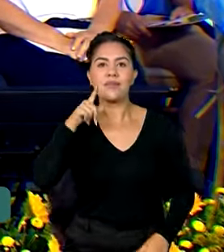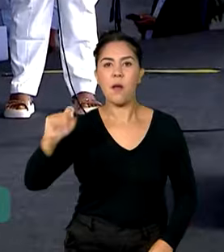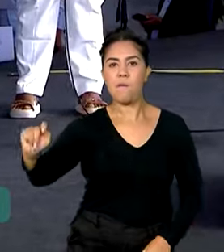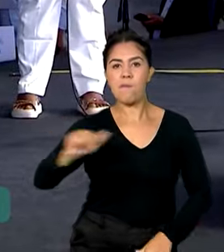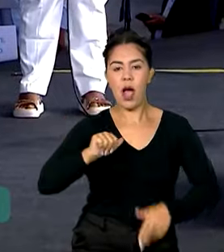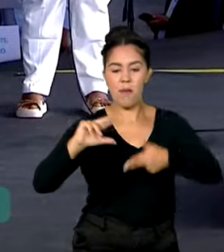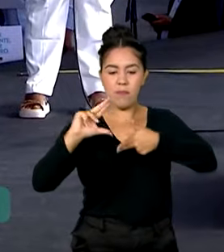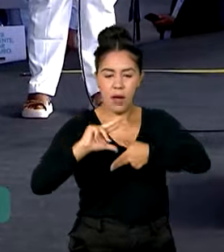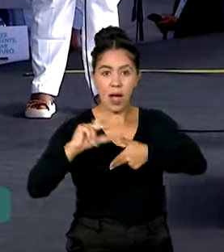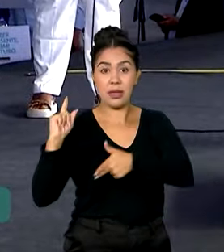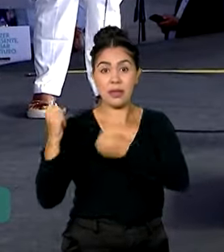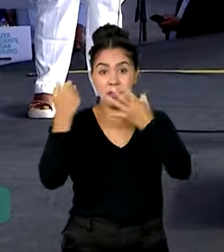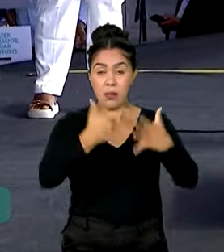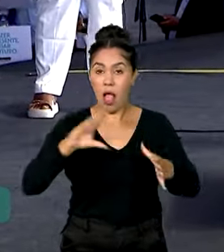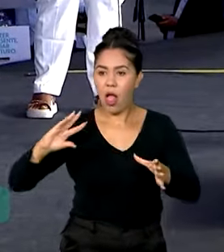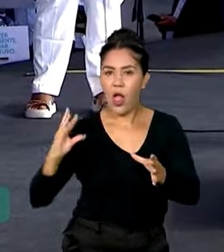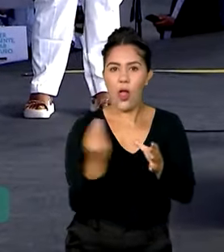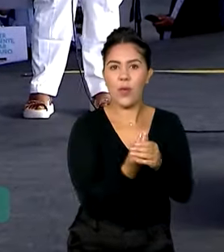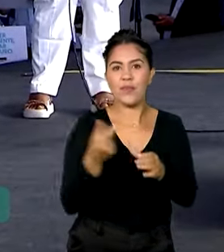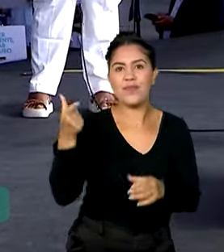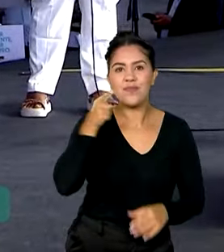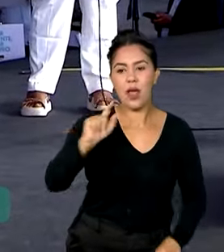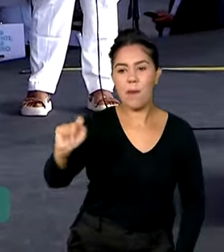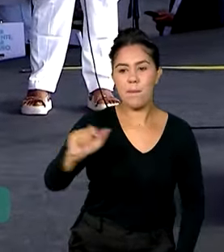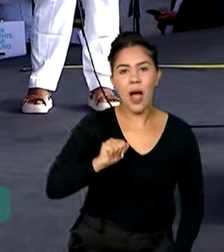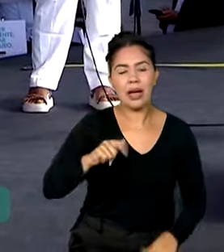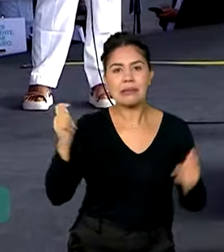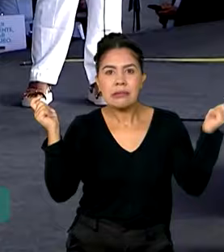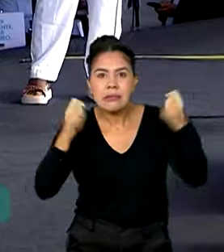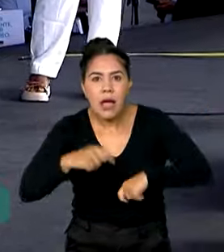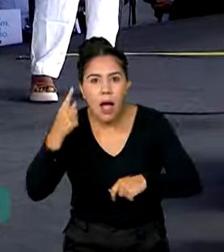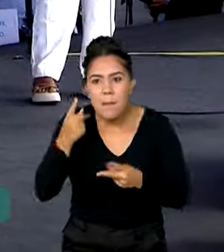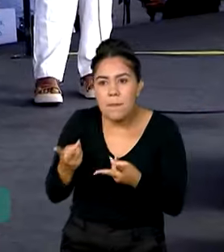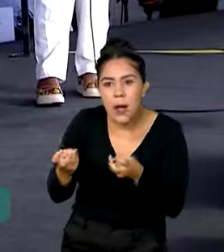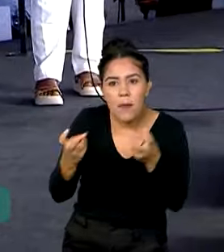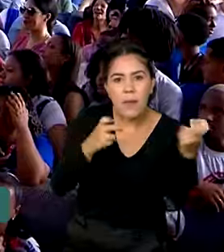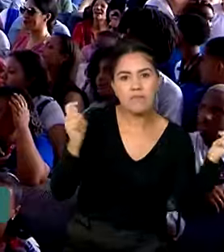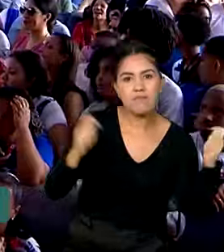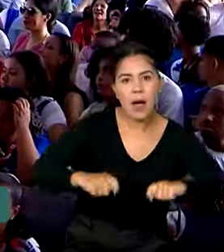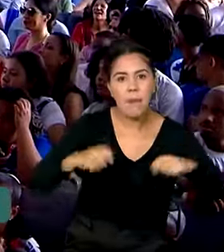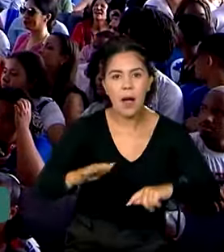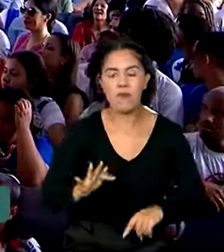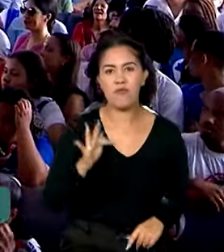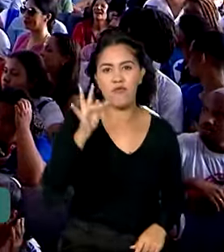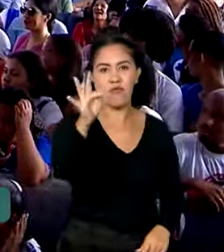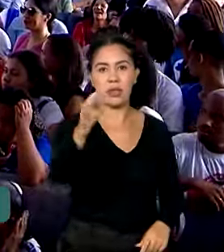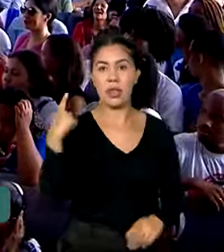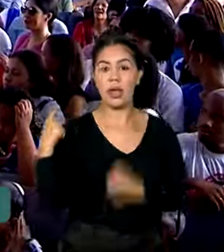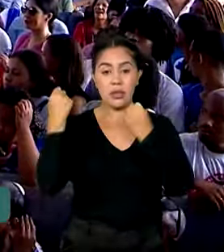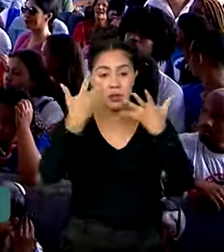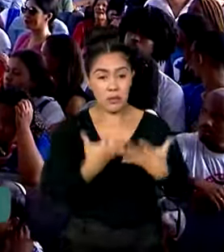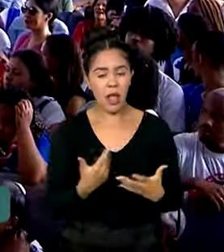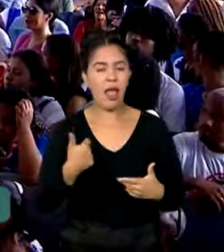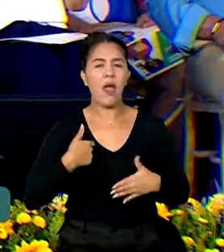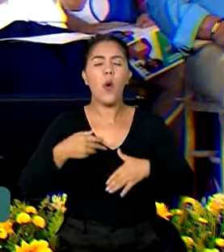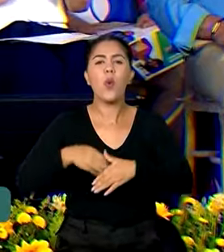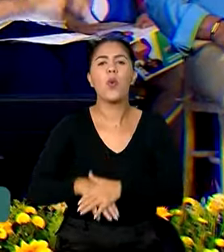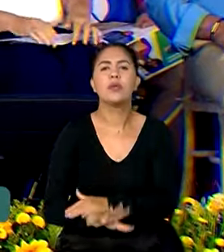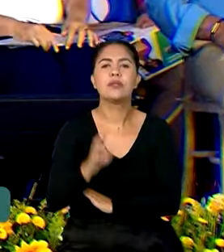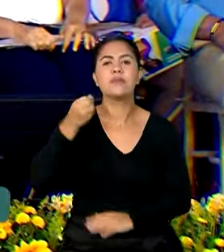A inclusão no programa fez a jovem enxergar novas possibilidades de futuro. Costumo falar que vocês são como